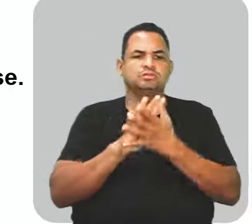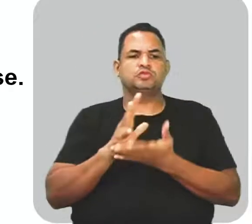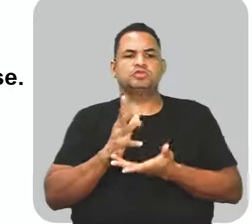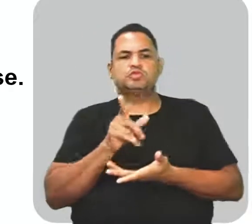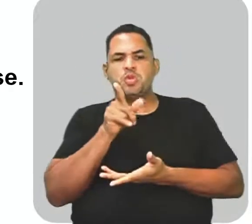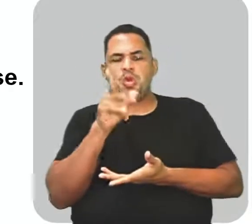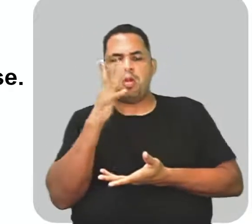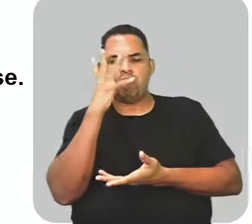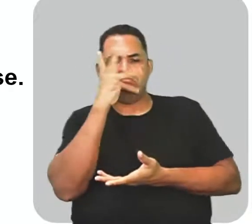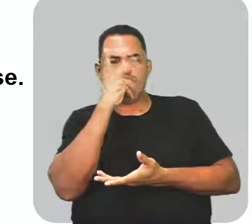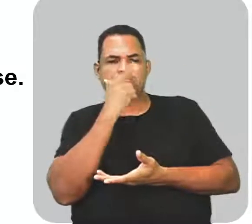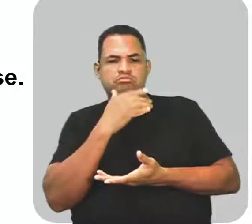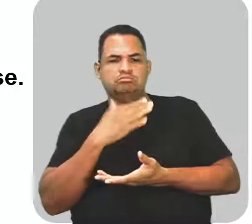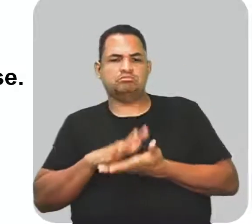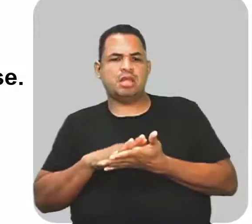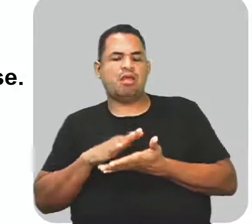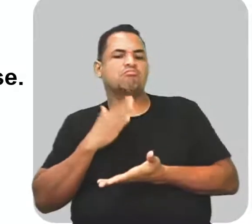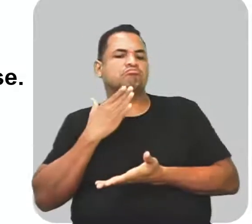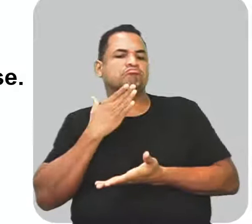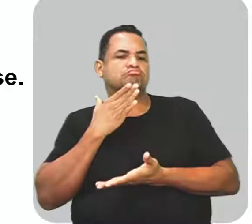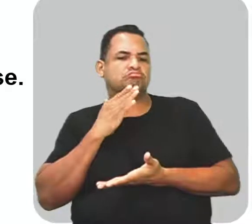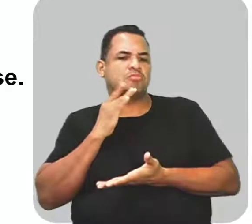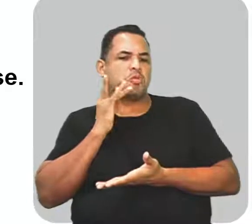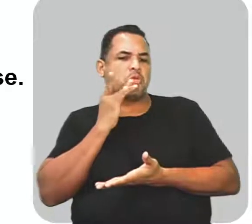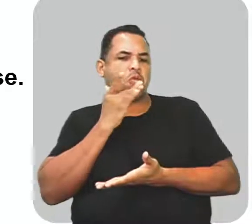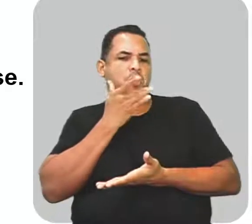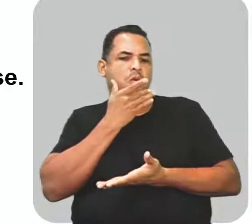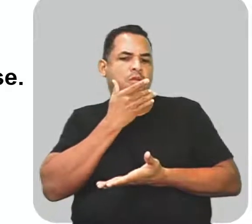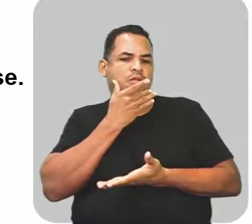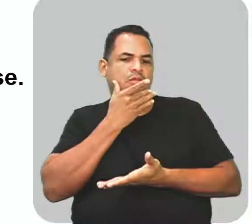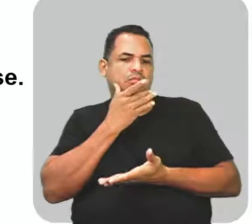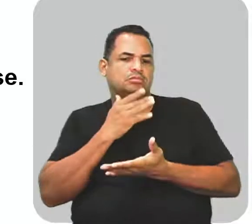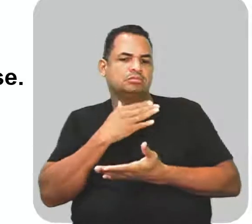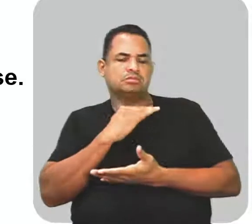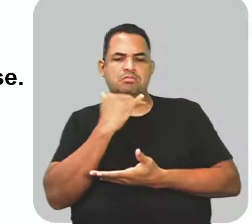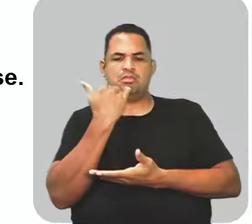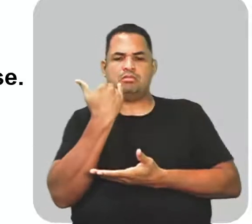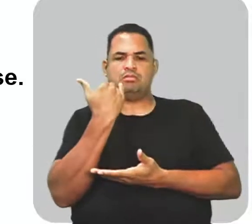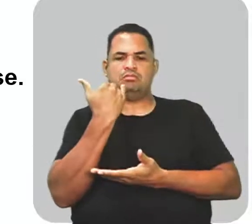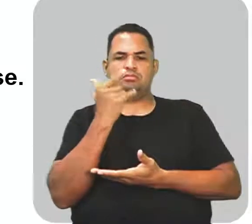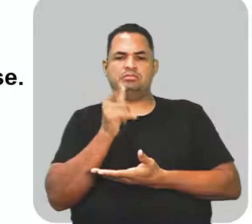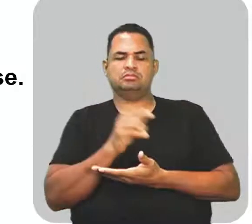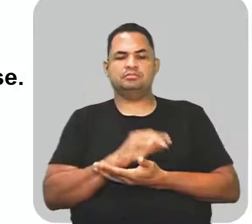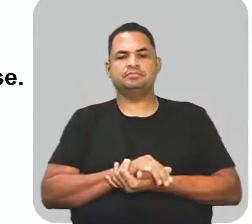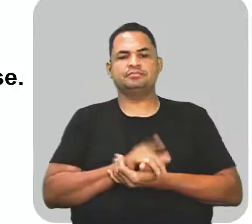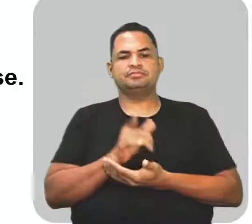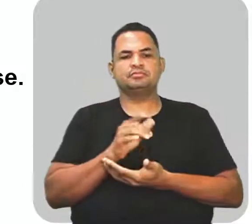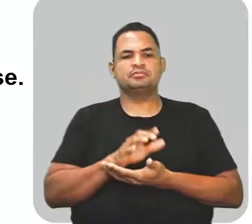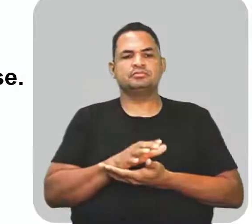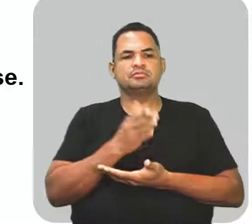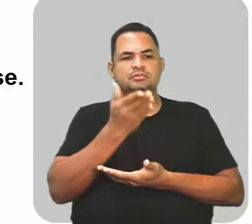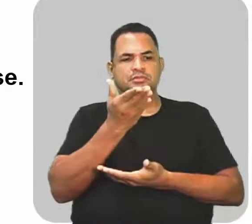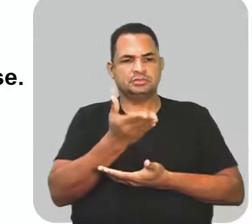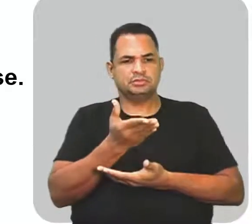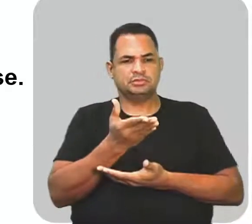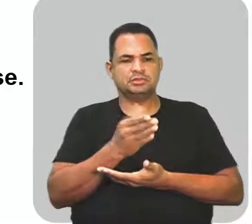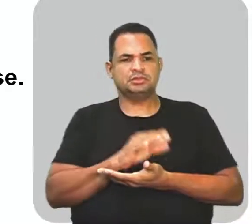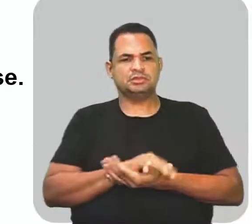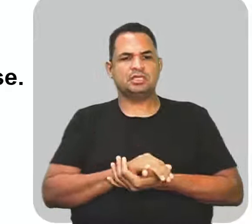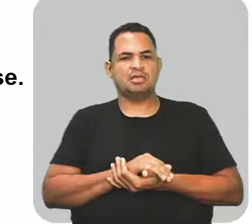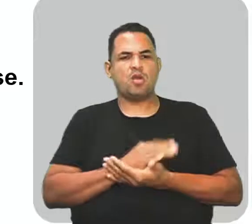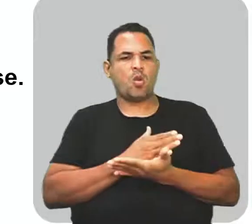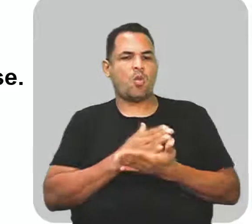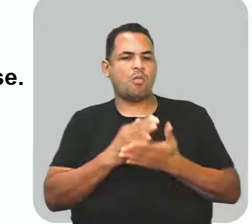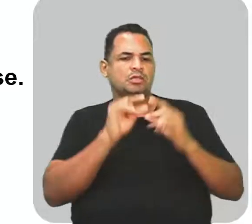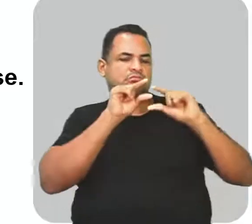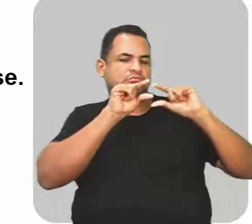Ximit. A mesma coisa. Então nós temos aqui, né? Essa figura aí que explora no início da